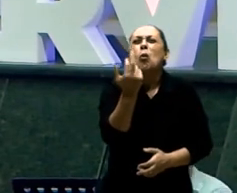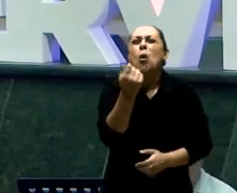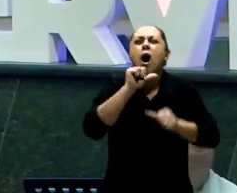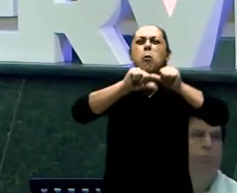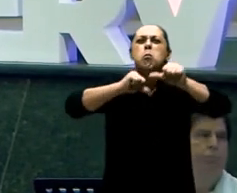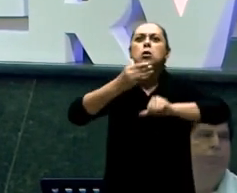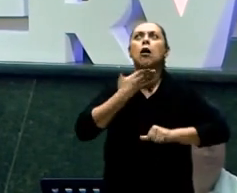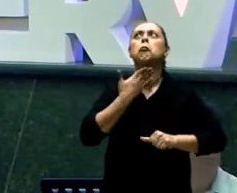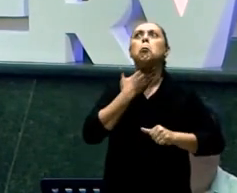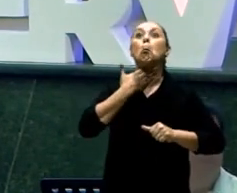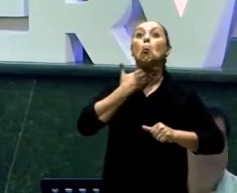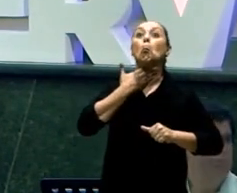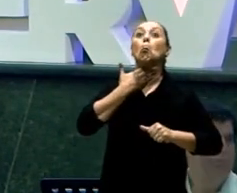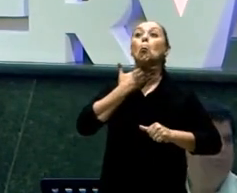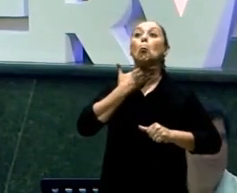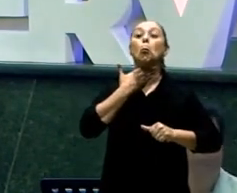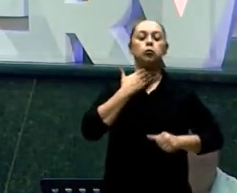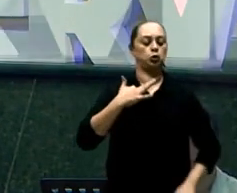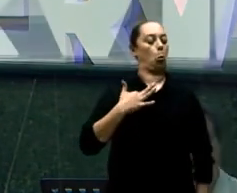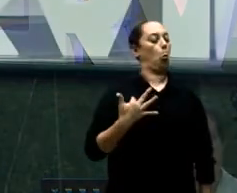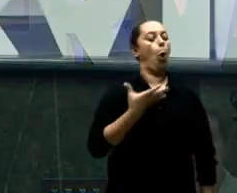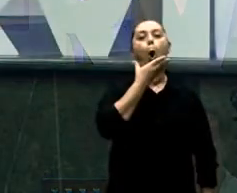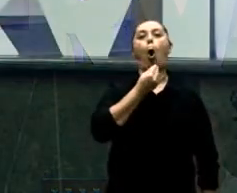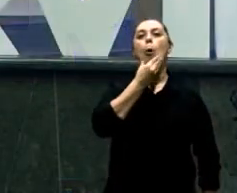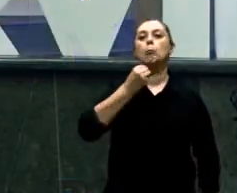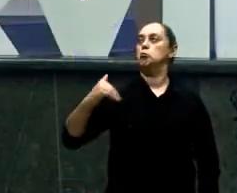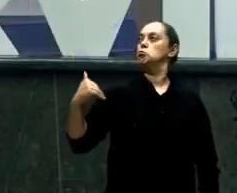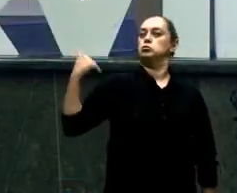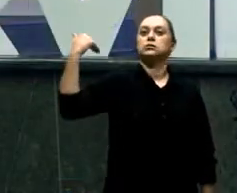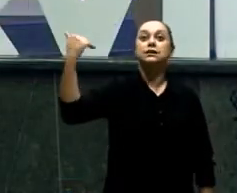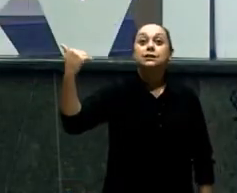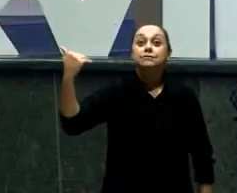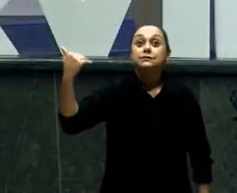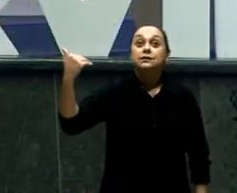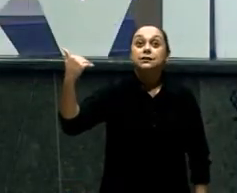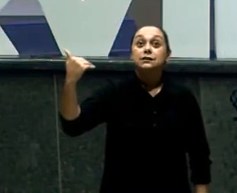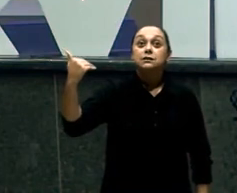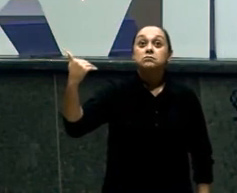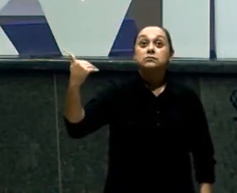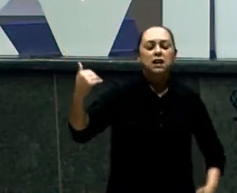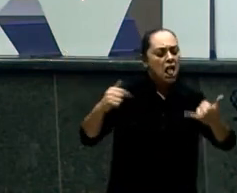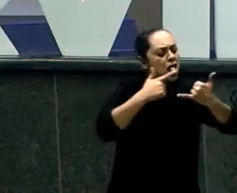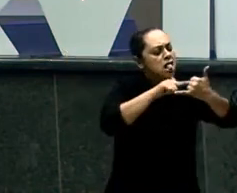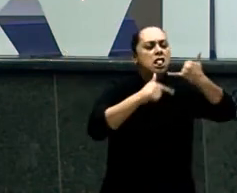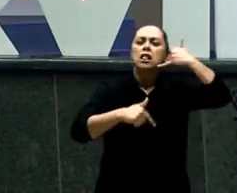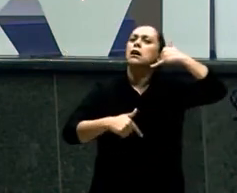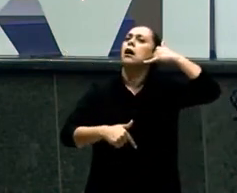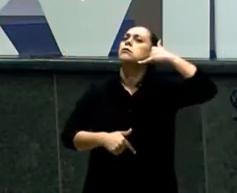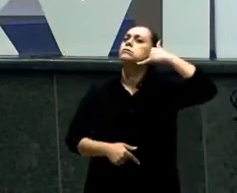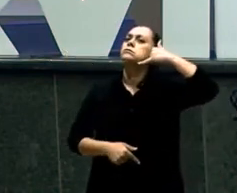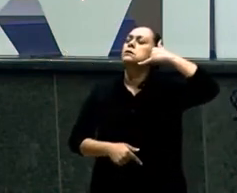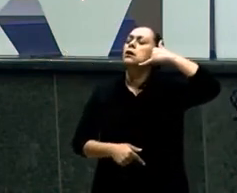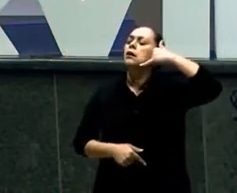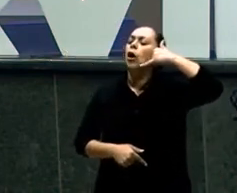não sabe Qual é o tom certo Se ele ligar para alguém Ele consegue fazer Uma